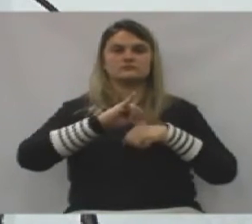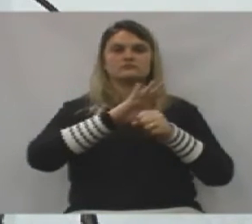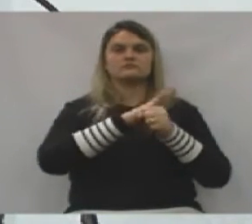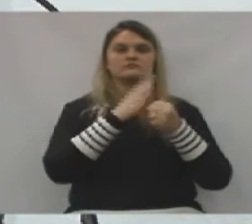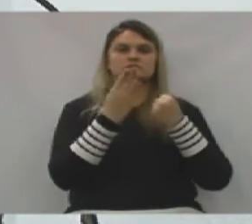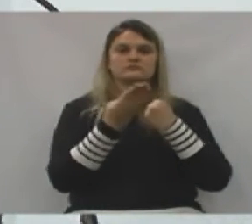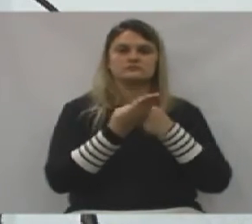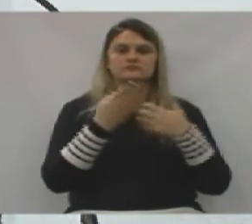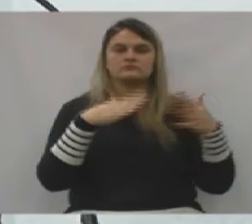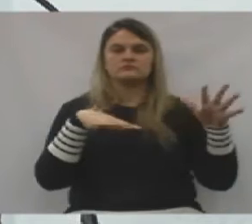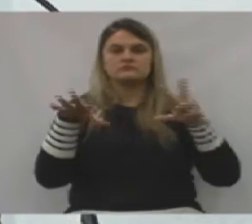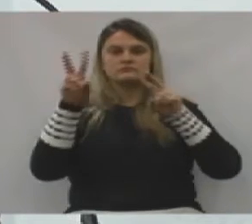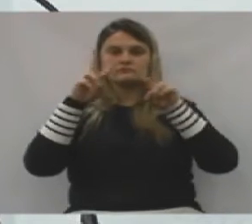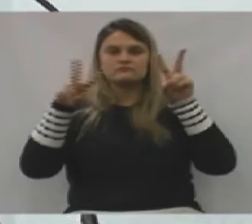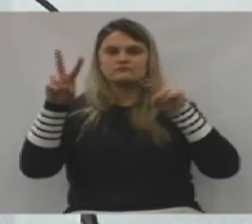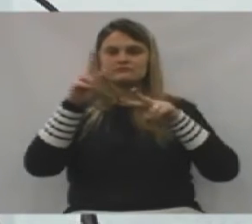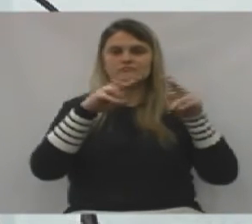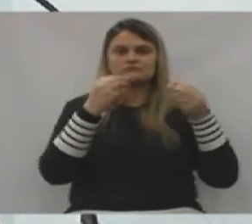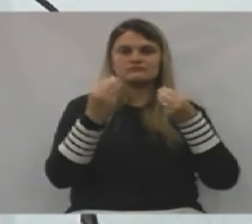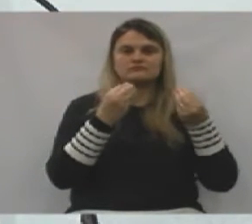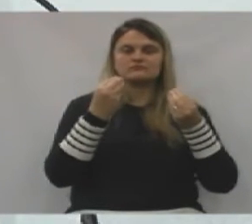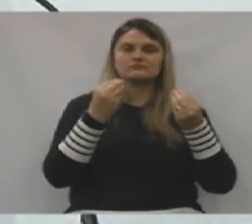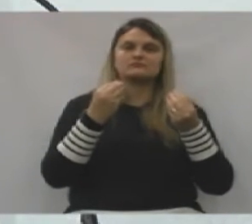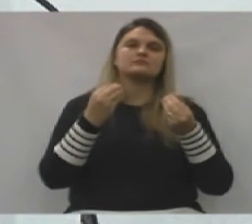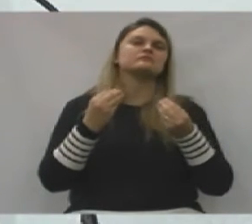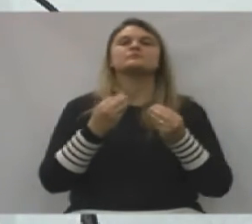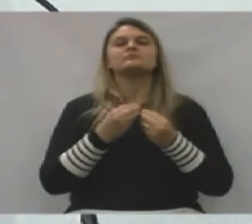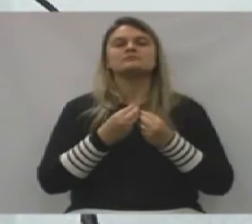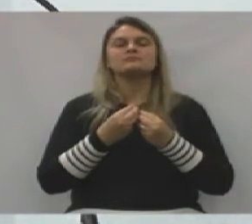bairros, e ficaram extremamente